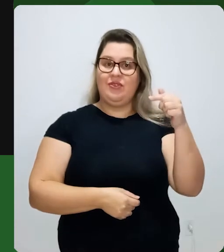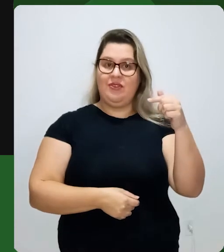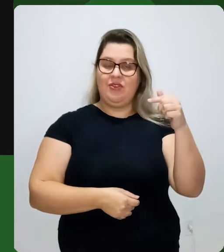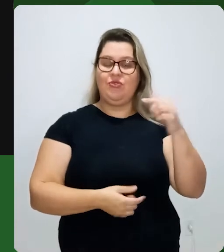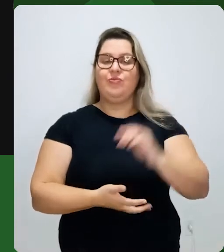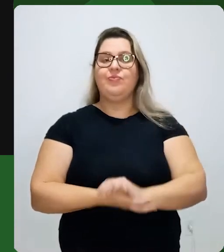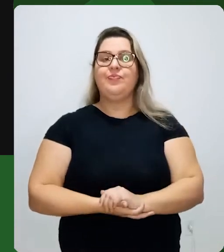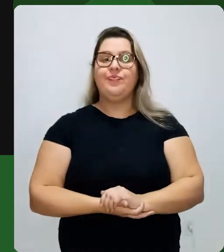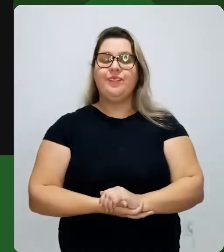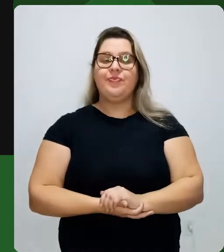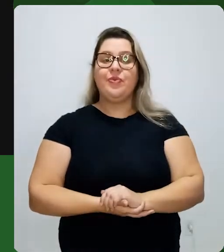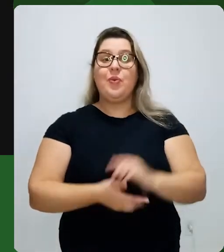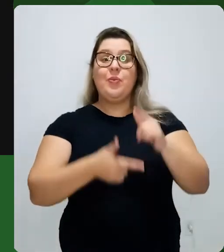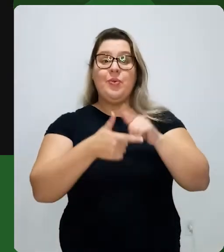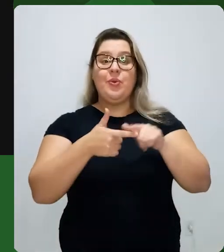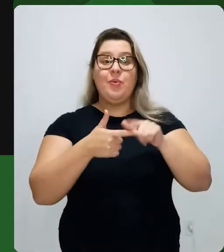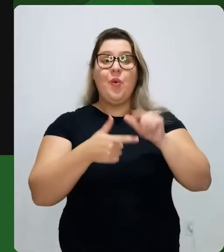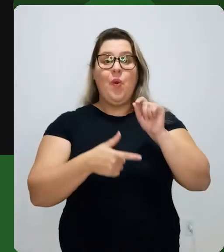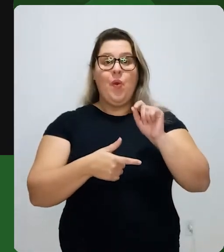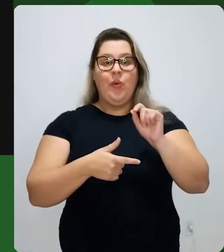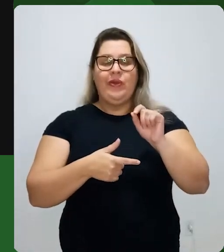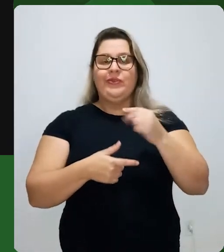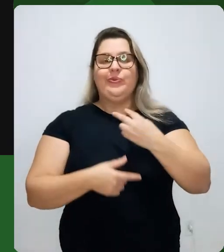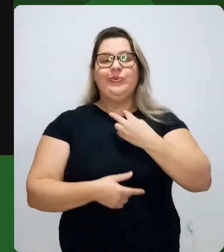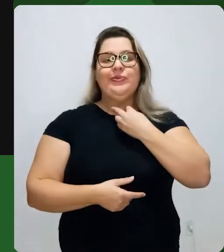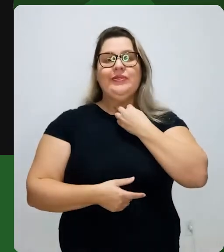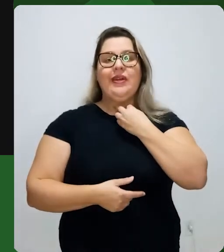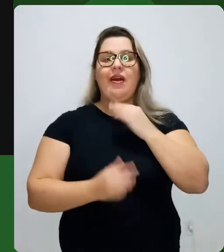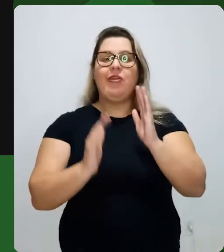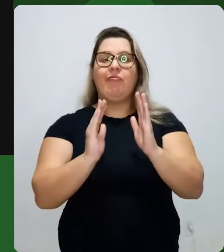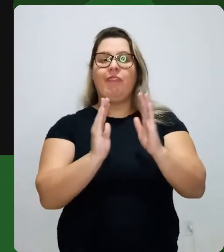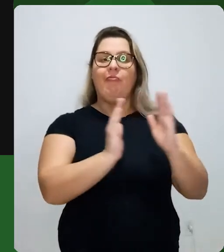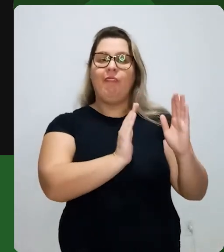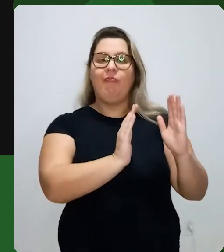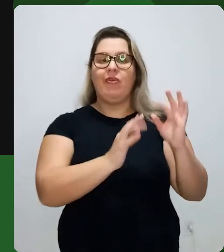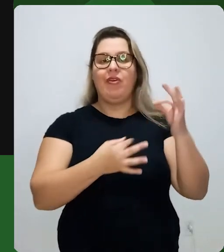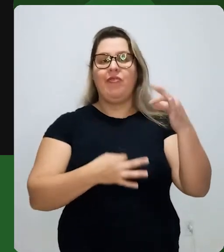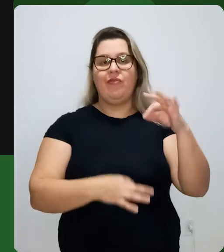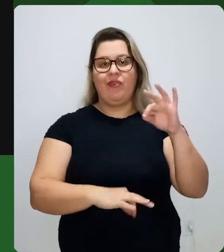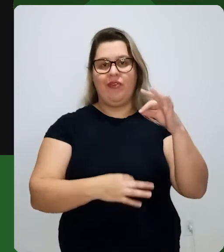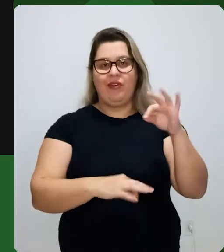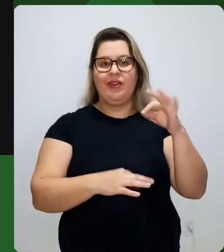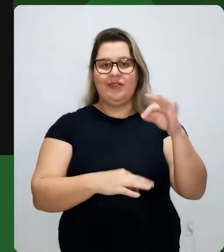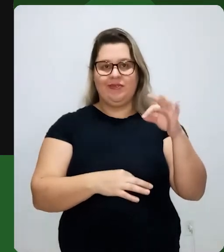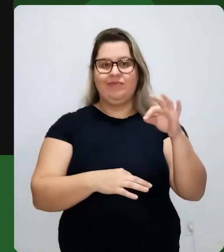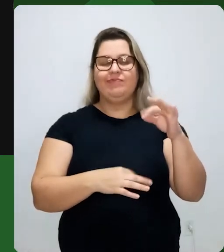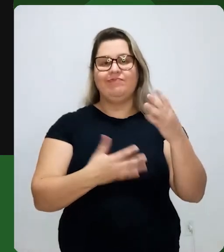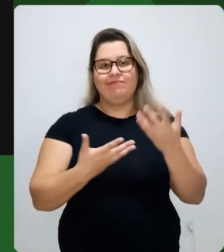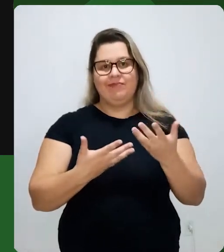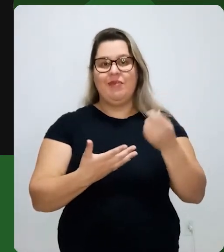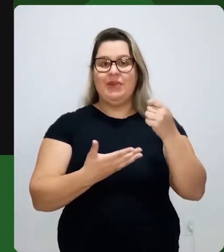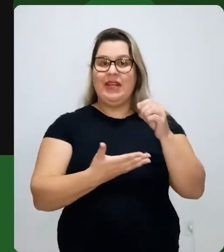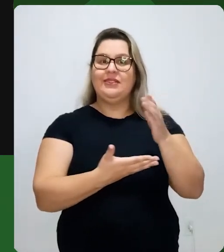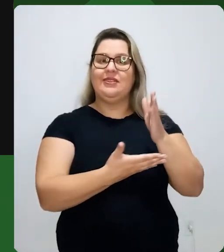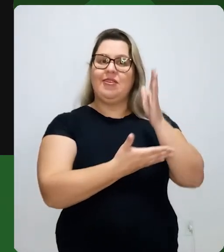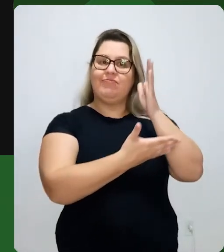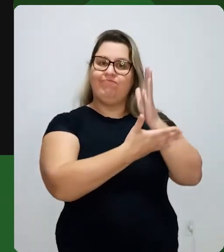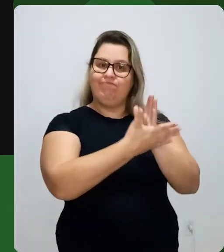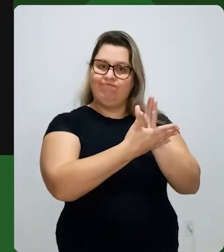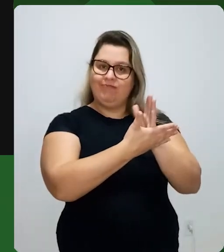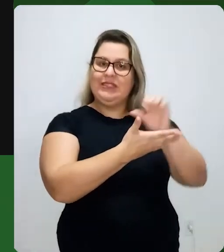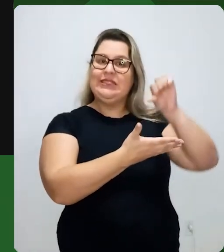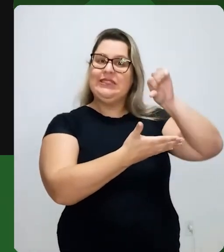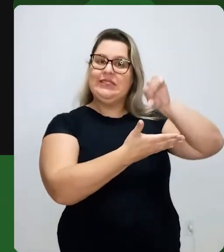centímetros. O problema que nós temos também é que esse croquis, ele precisa estar